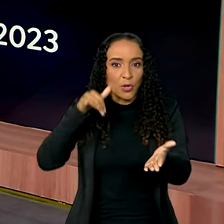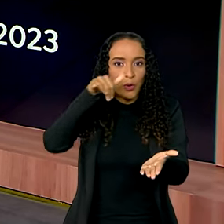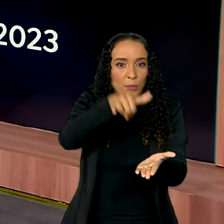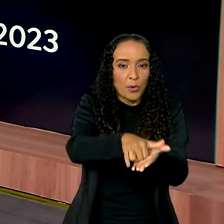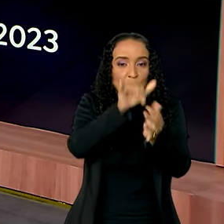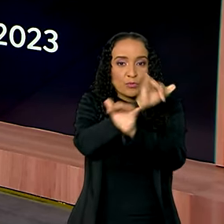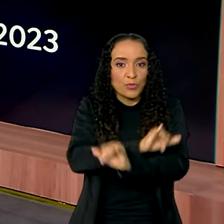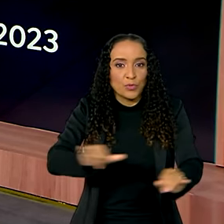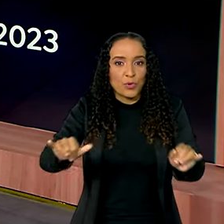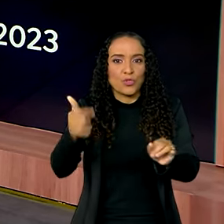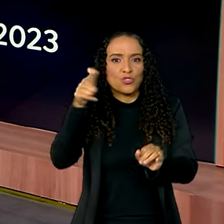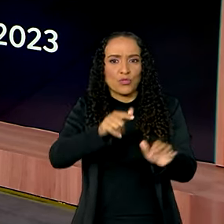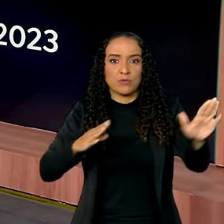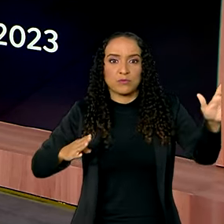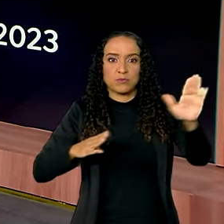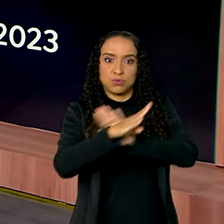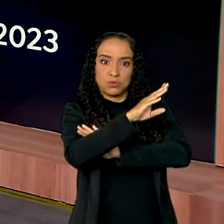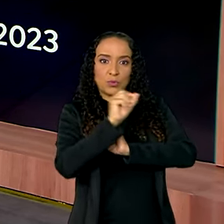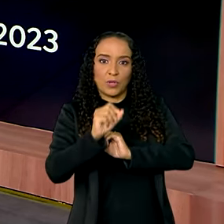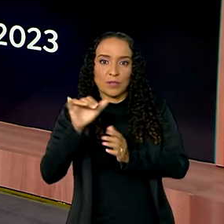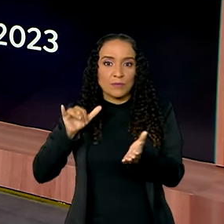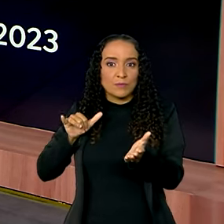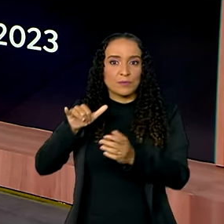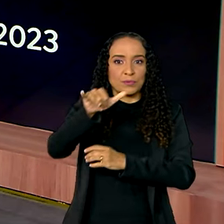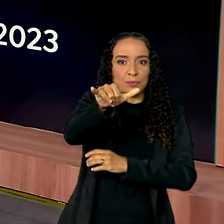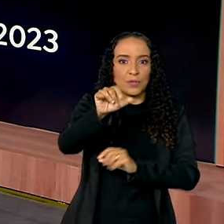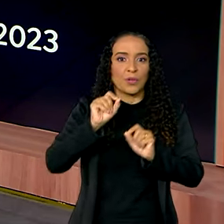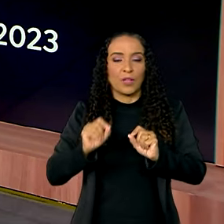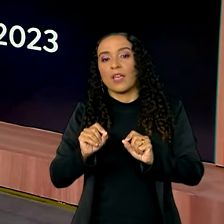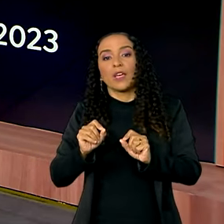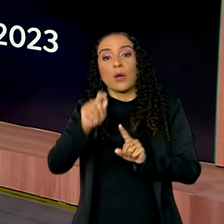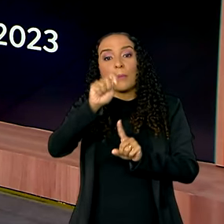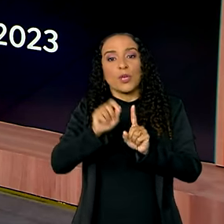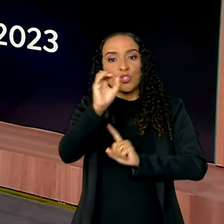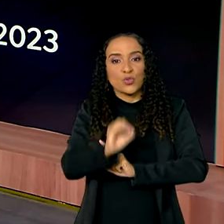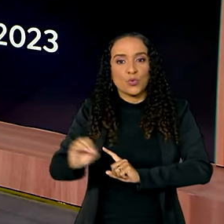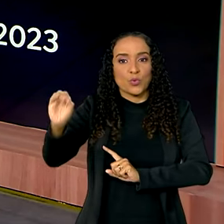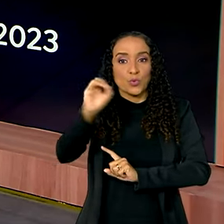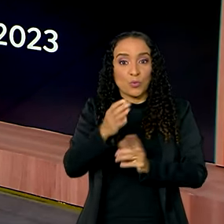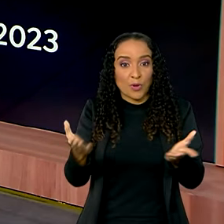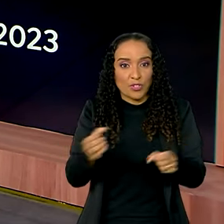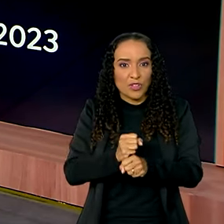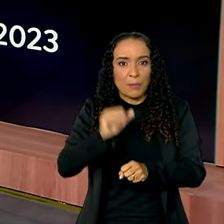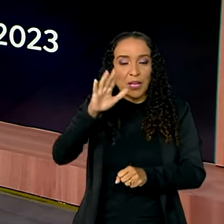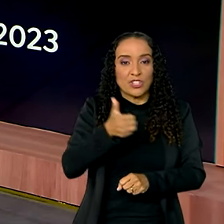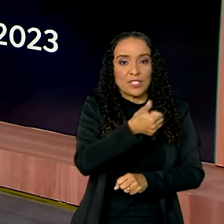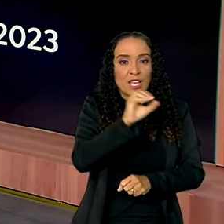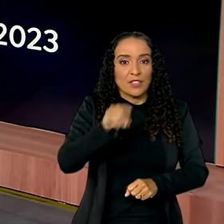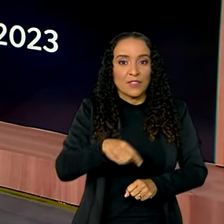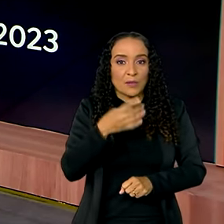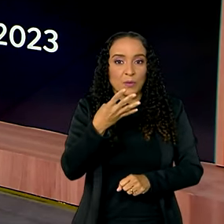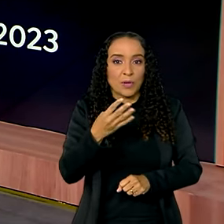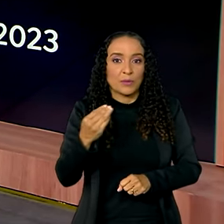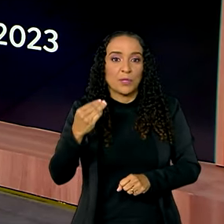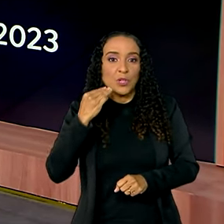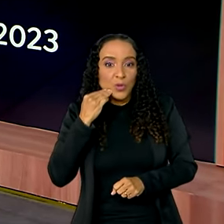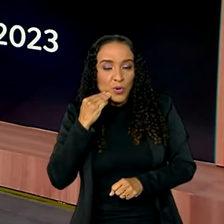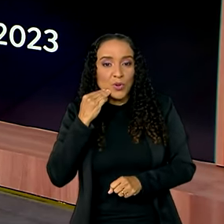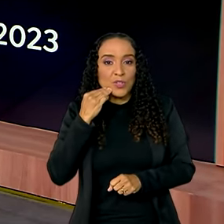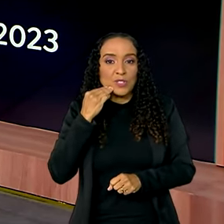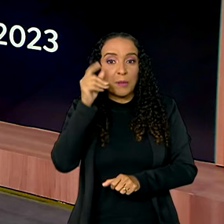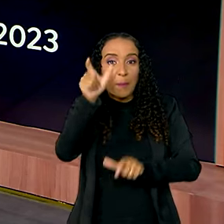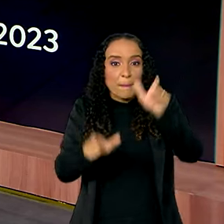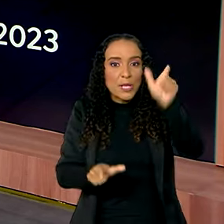Aeroportos divulgou mais um recorde na aviação civil. Em outubro deste ano, mais de 10 milhões e 400